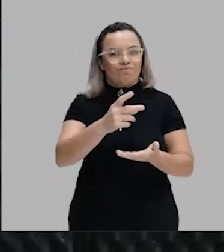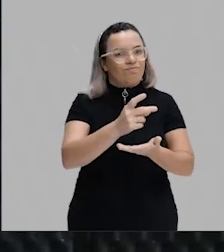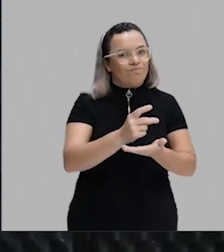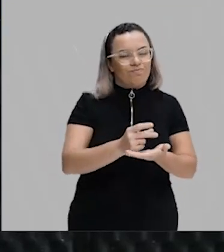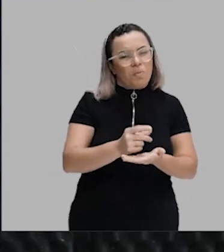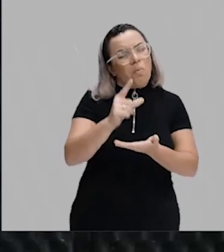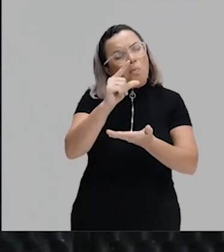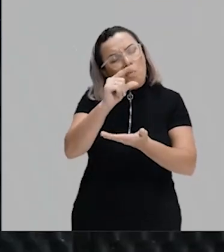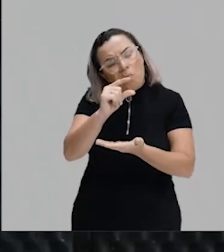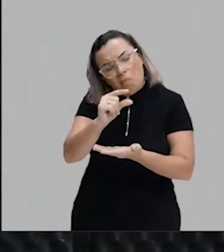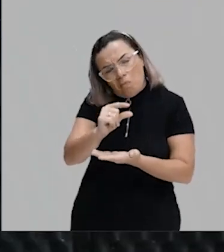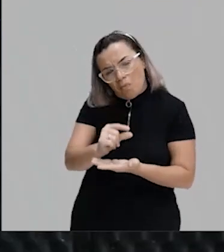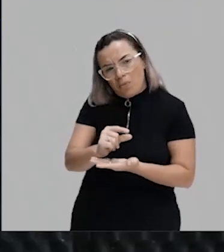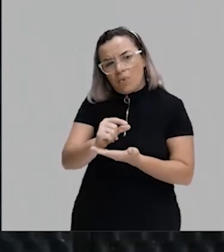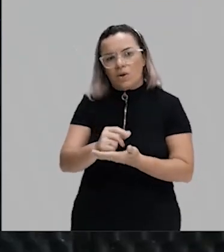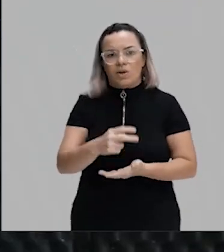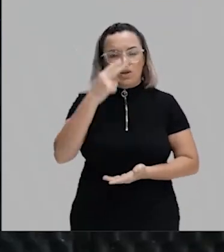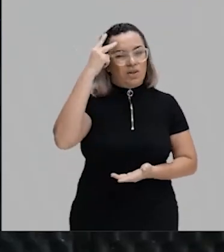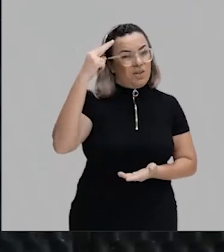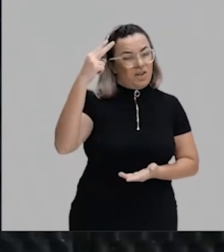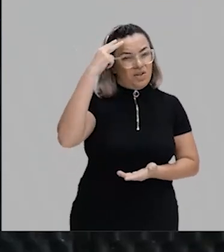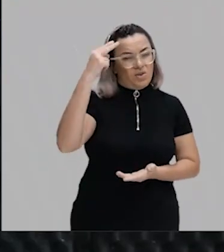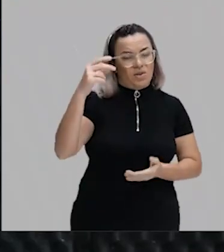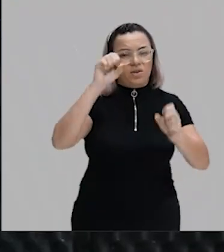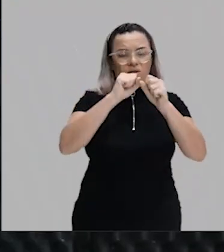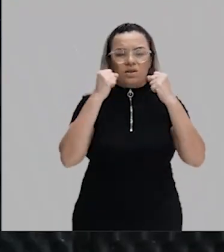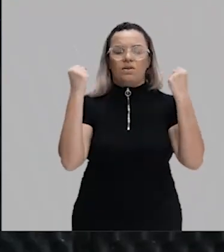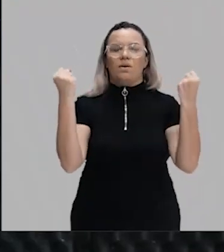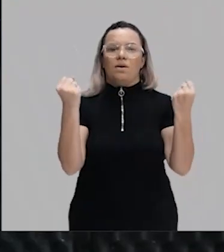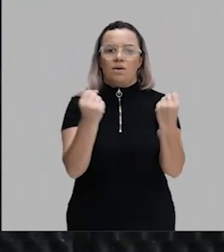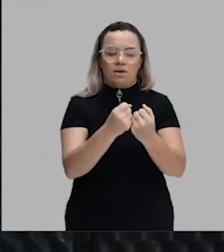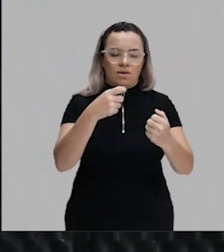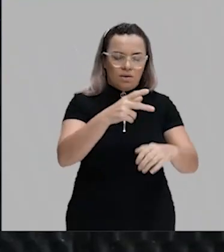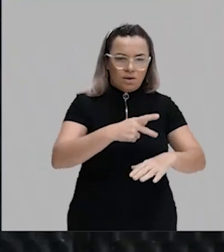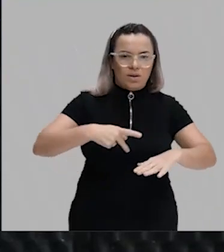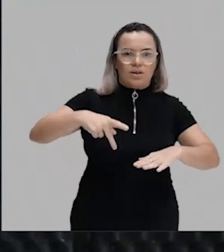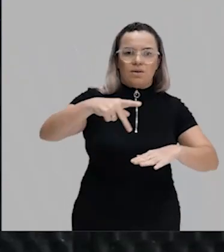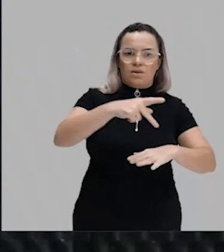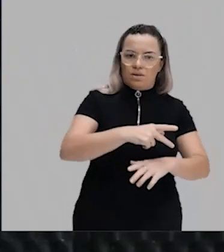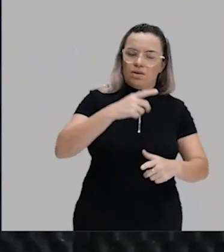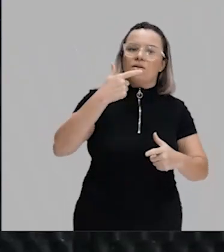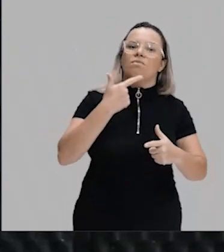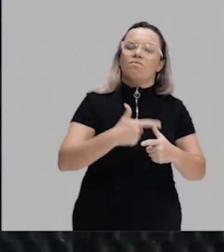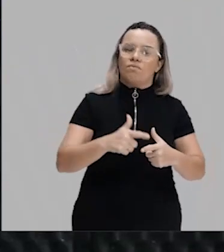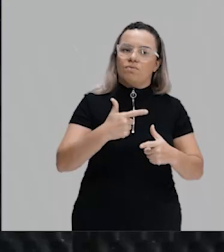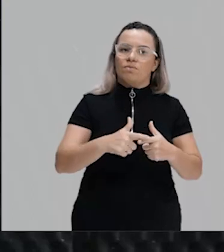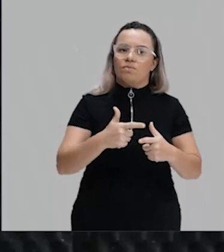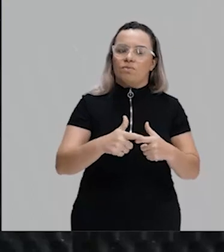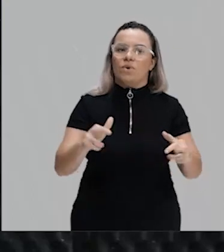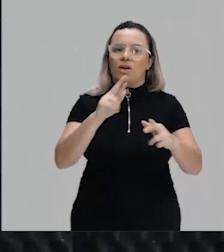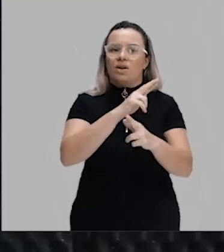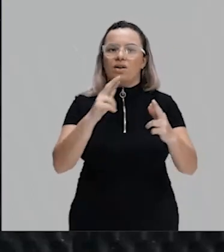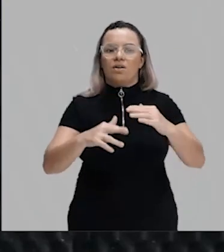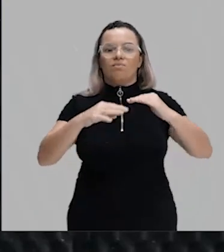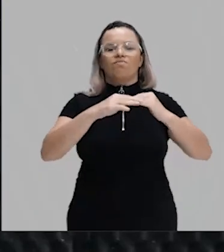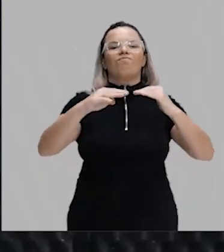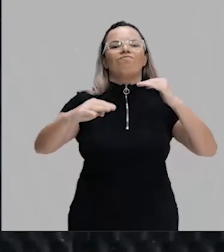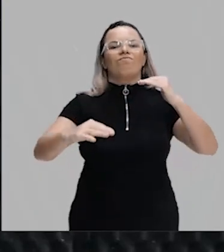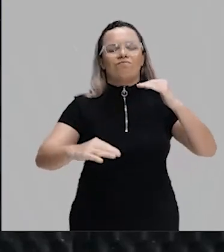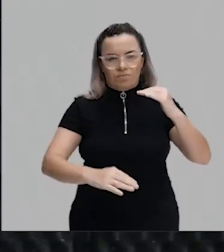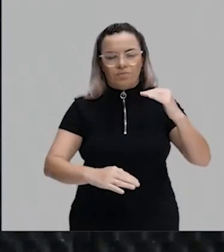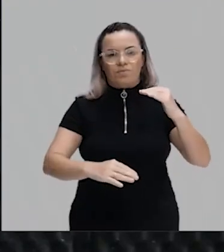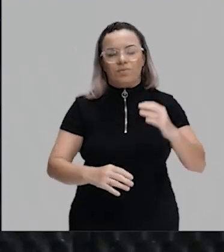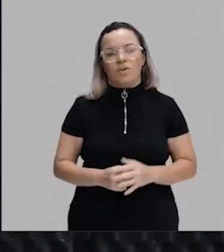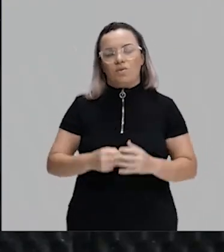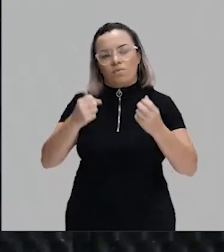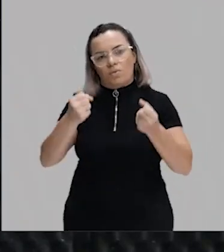que também por questões históricas sociais, são países que têm sérios problemas relativos à desigualdade social. Eu